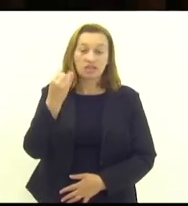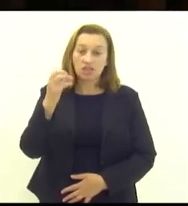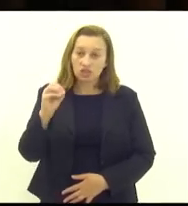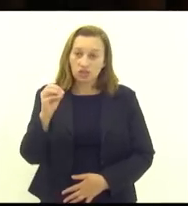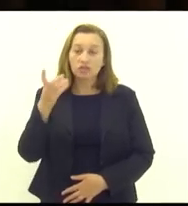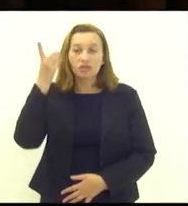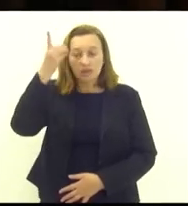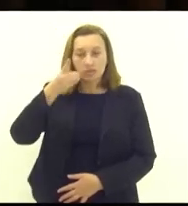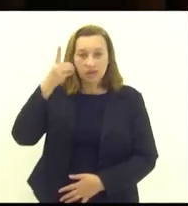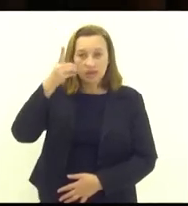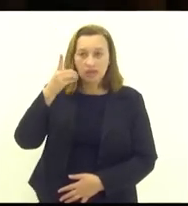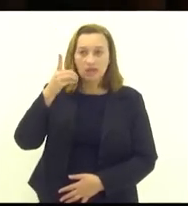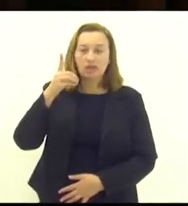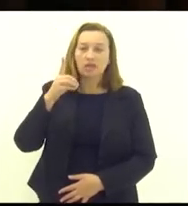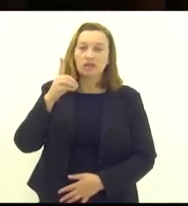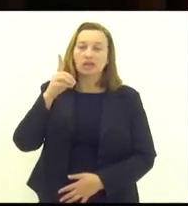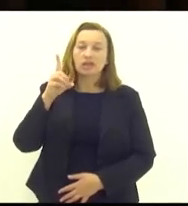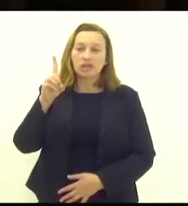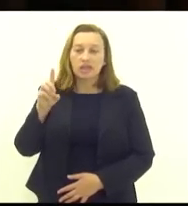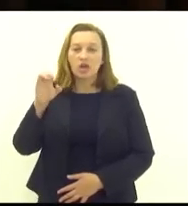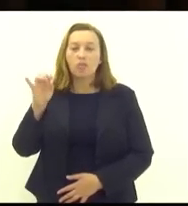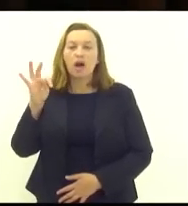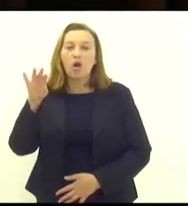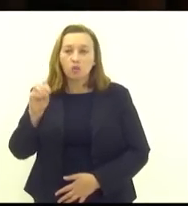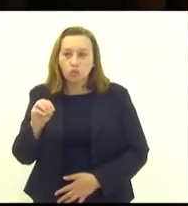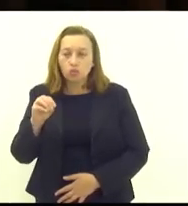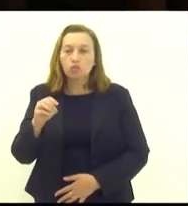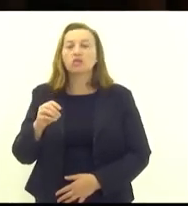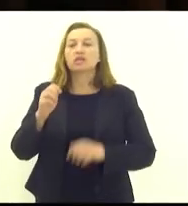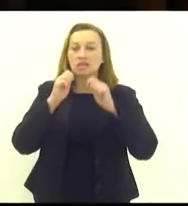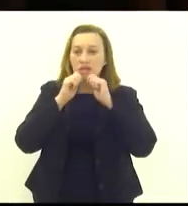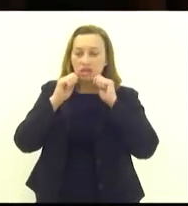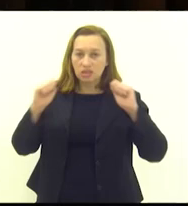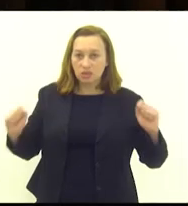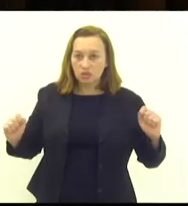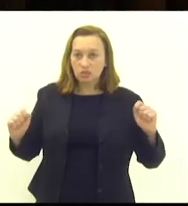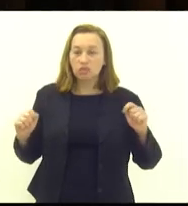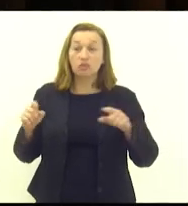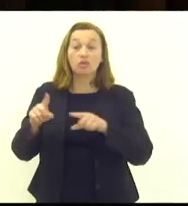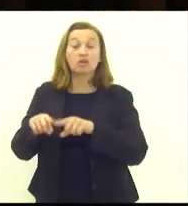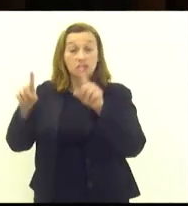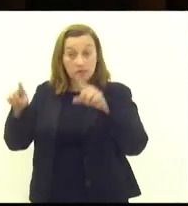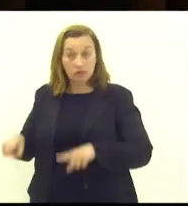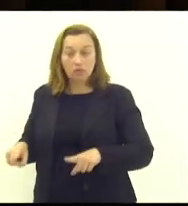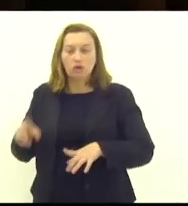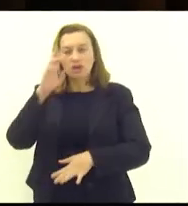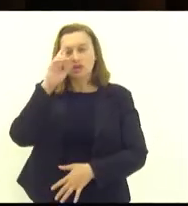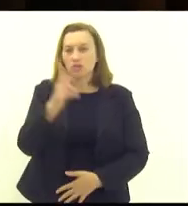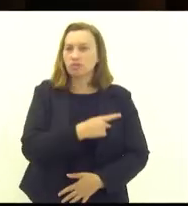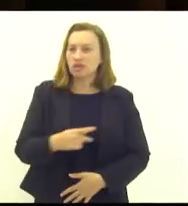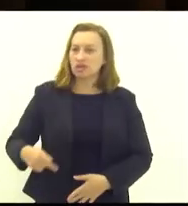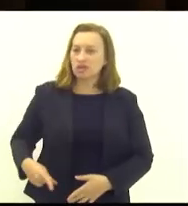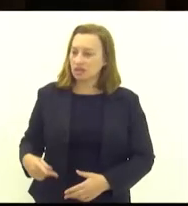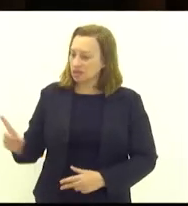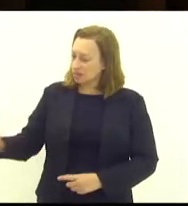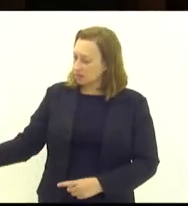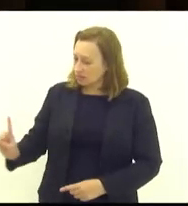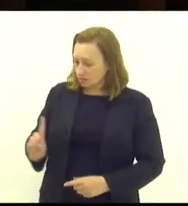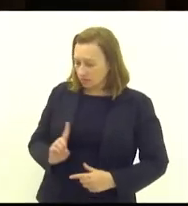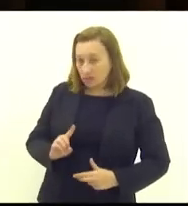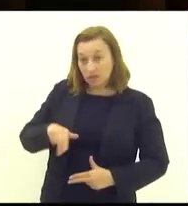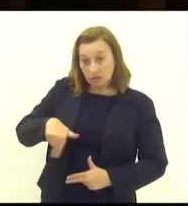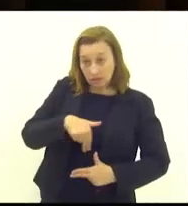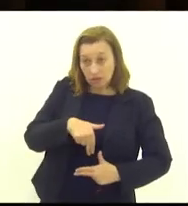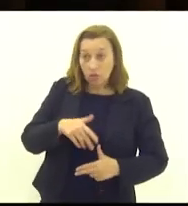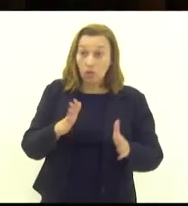servidores, assessores. Senhor presidente, o me traz aqui na tribuna hoje